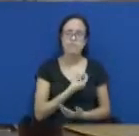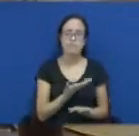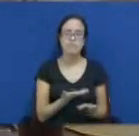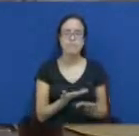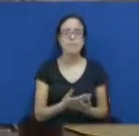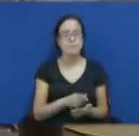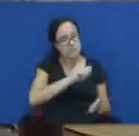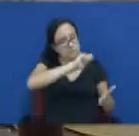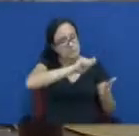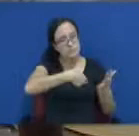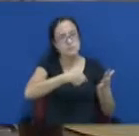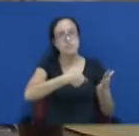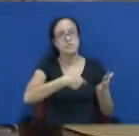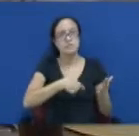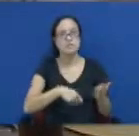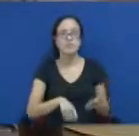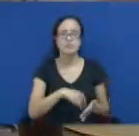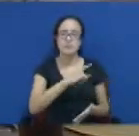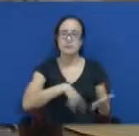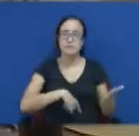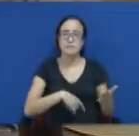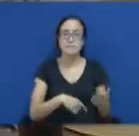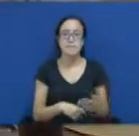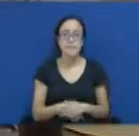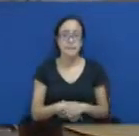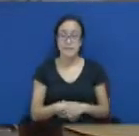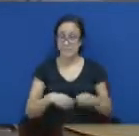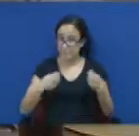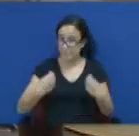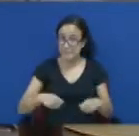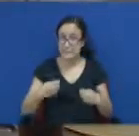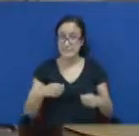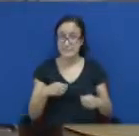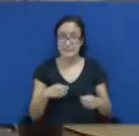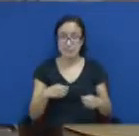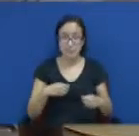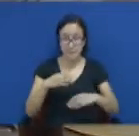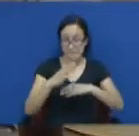proporciona medidas a curto, médio e longo prazo para